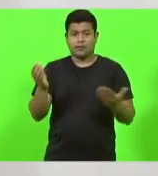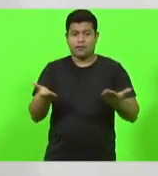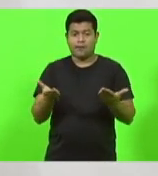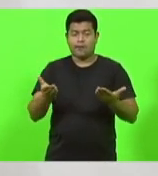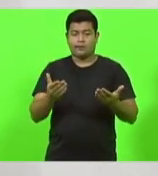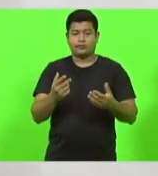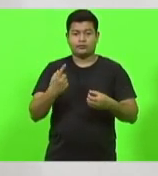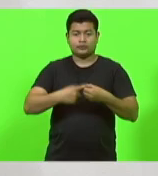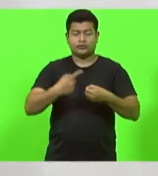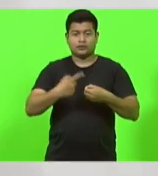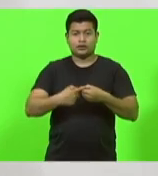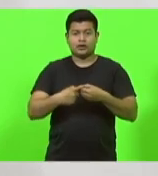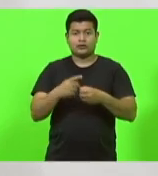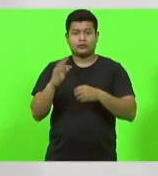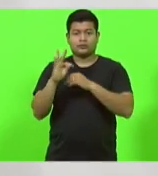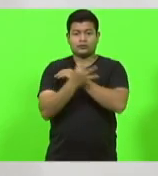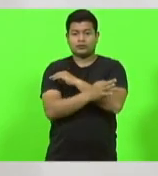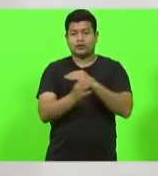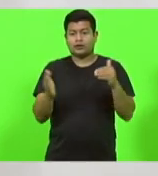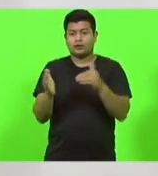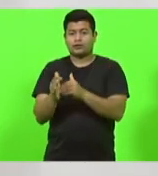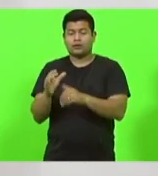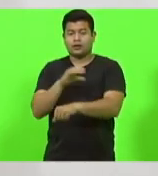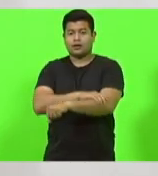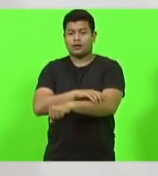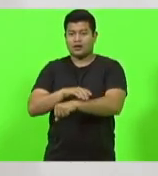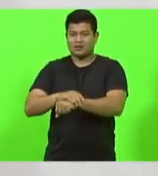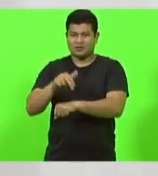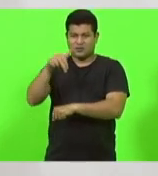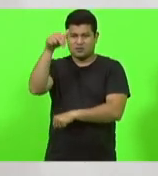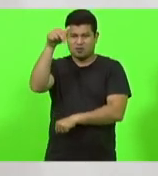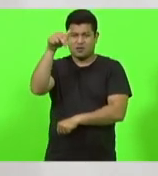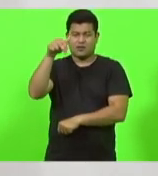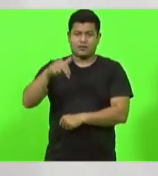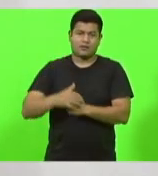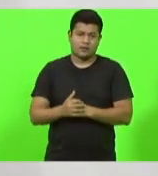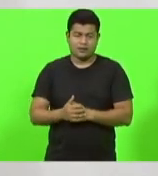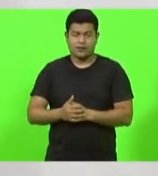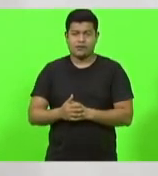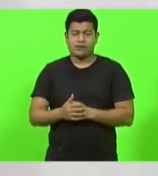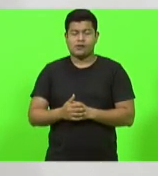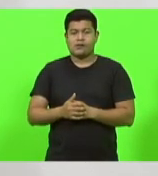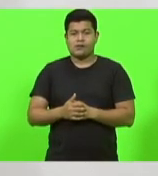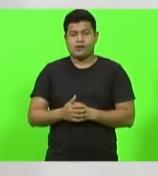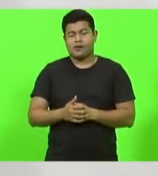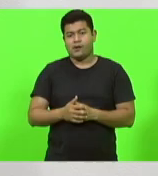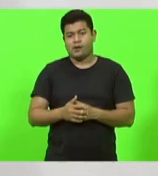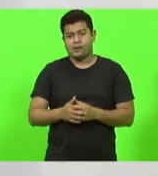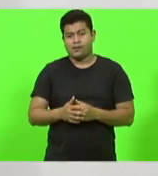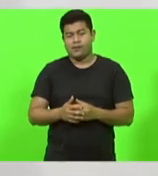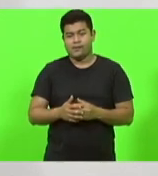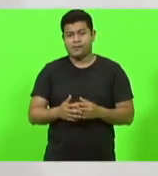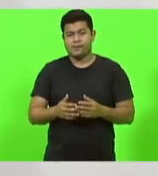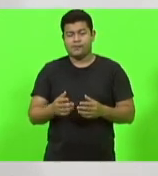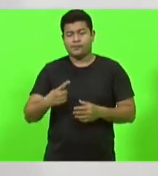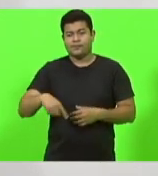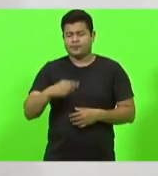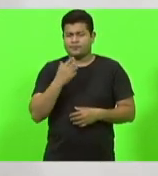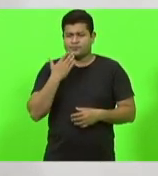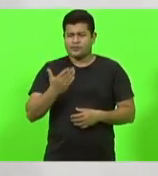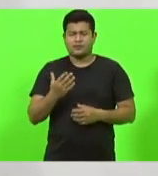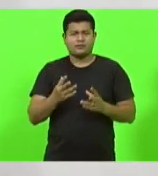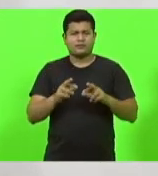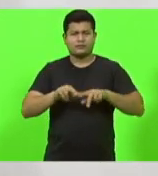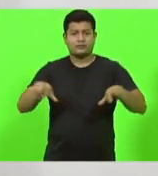uma trafegabilidade bastante acentuada e tão logo necessária. Também um pedido, reivindicamos por diversas vezes e nesse